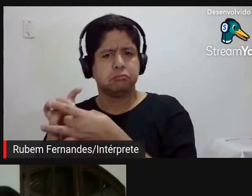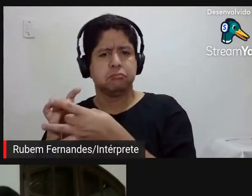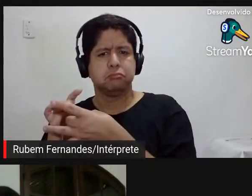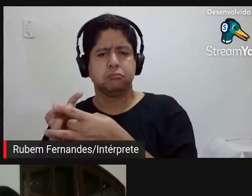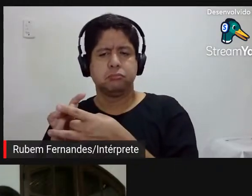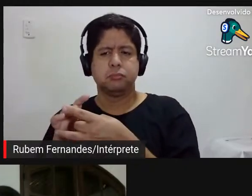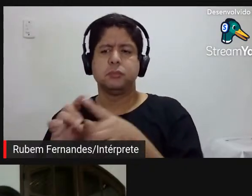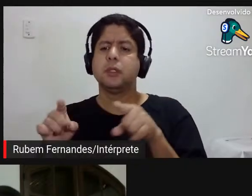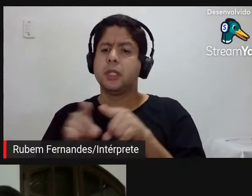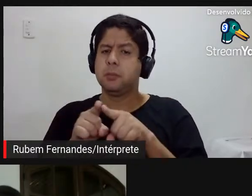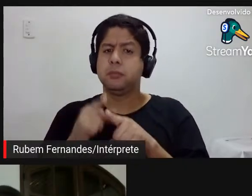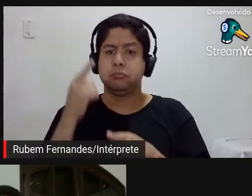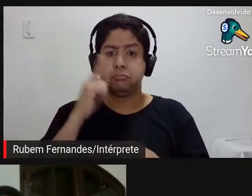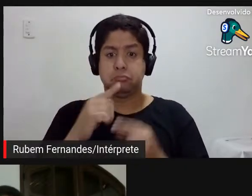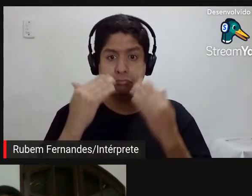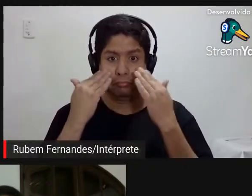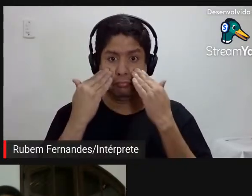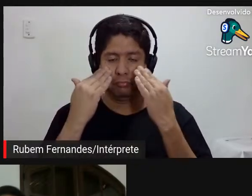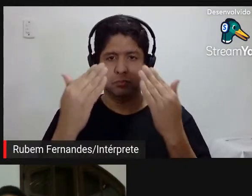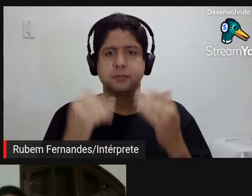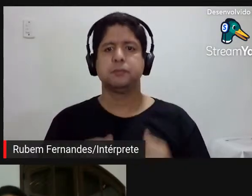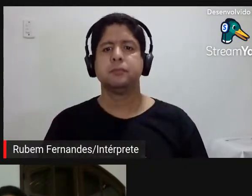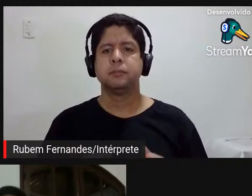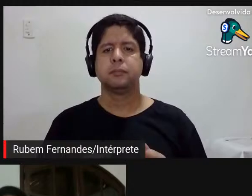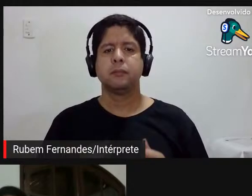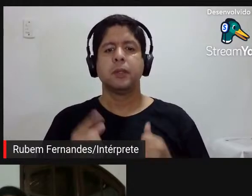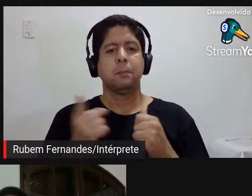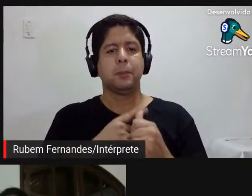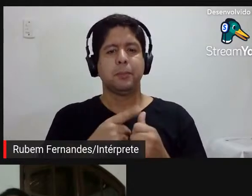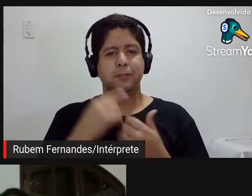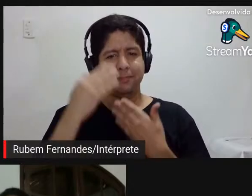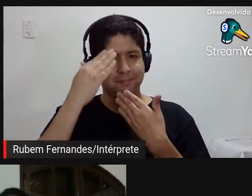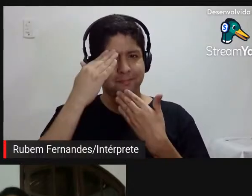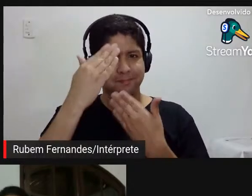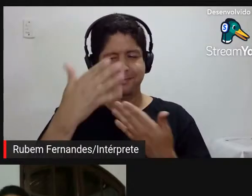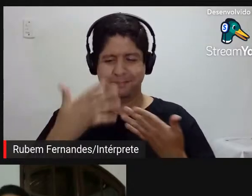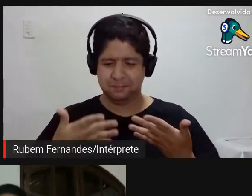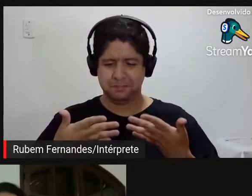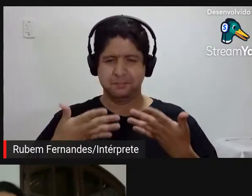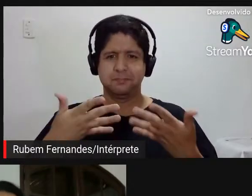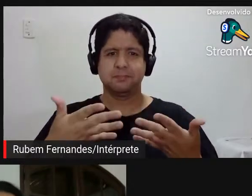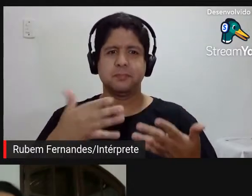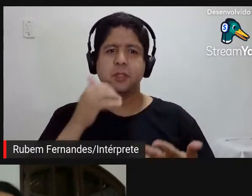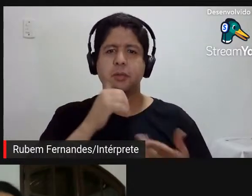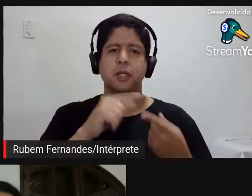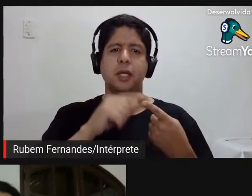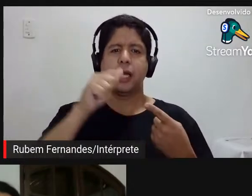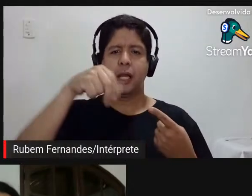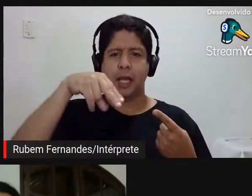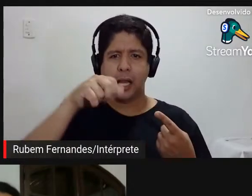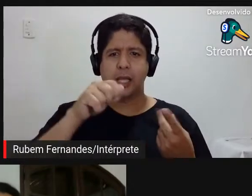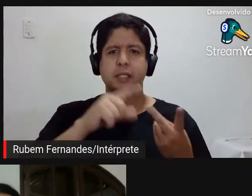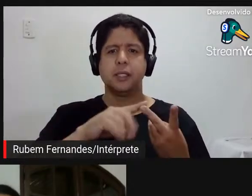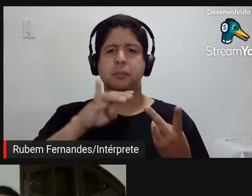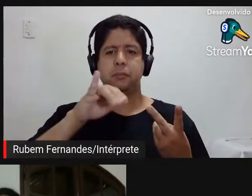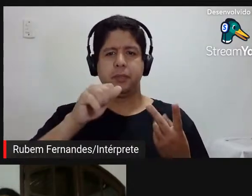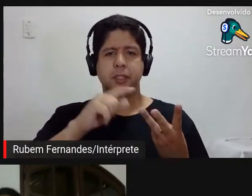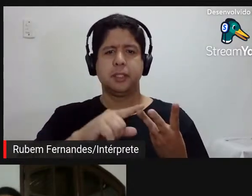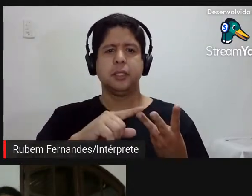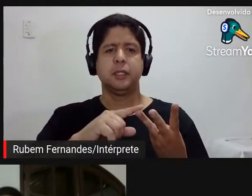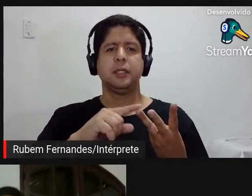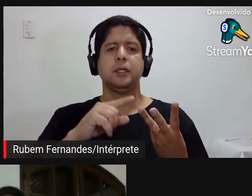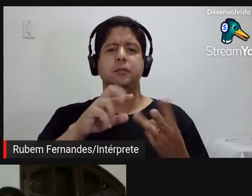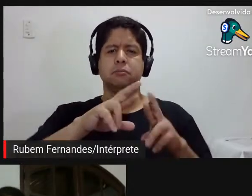também, né, e para começar, agradecendo, né, o convite da Ana, Bia, da equipe toda, da Aline, por esse projeto